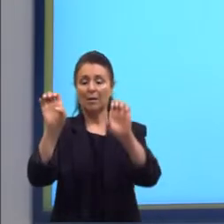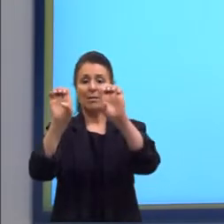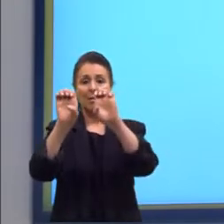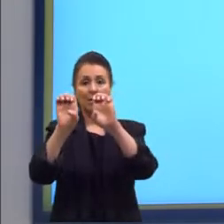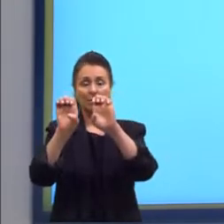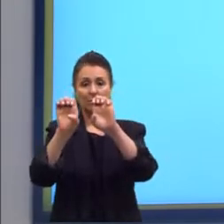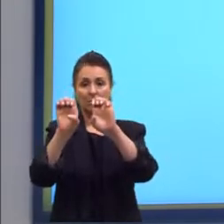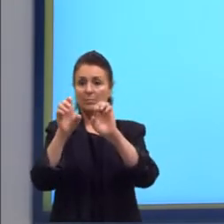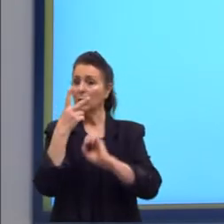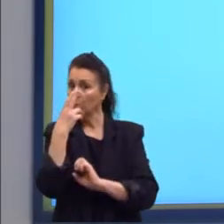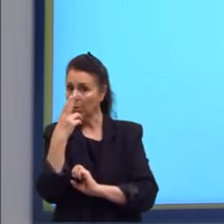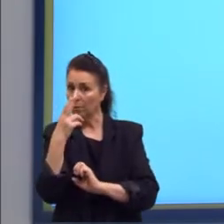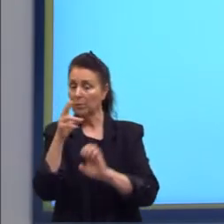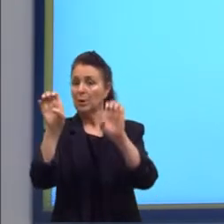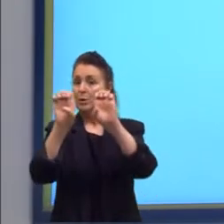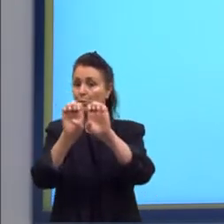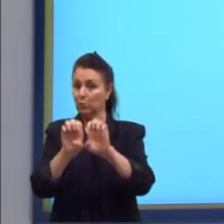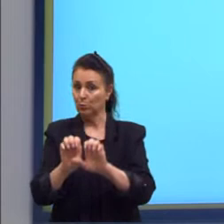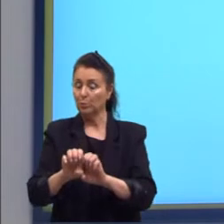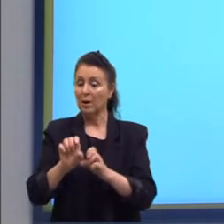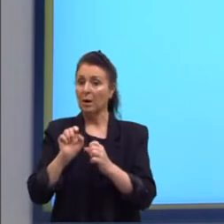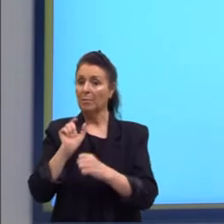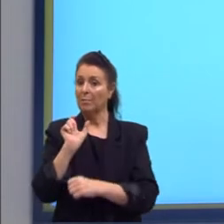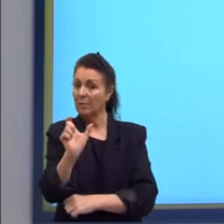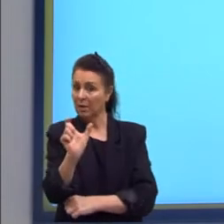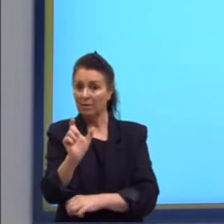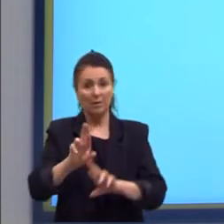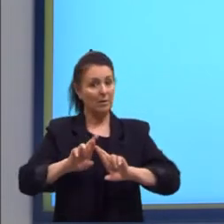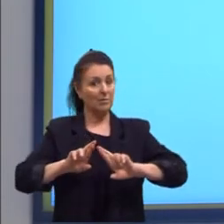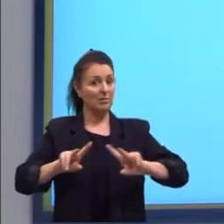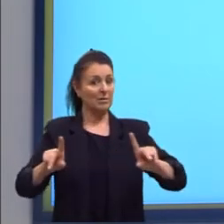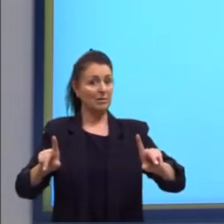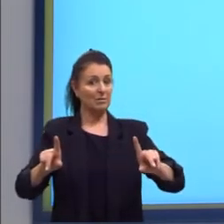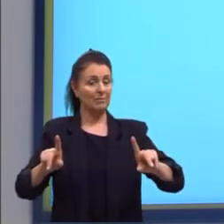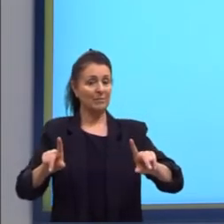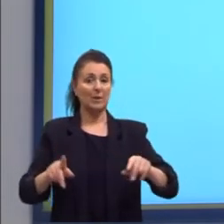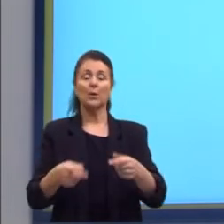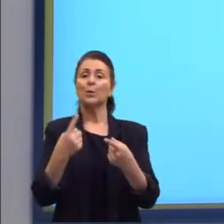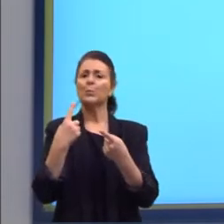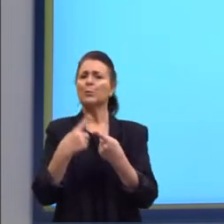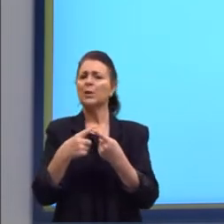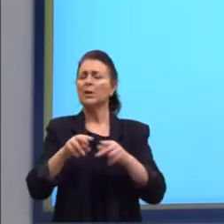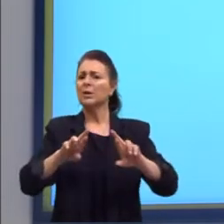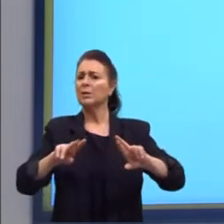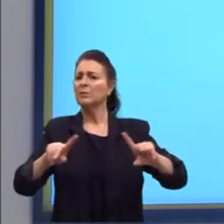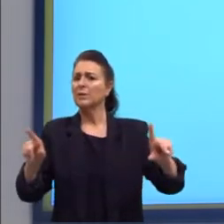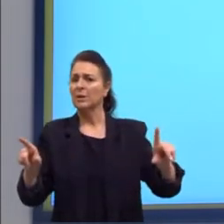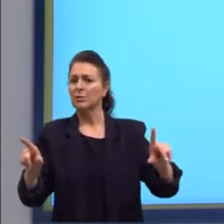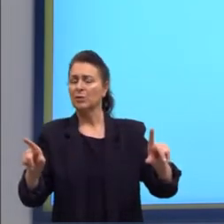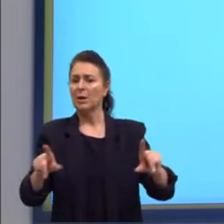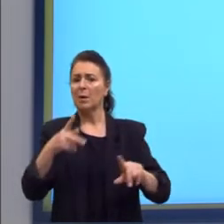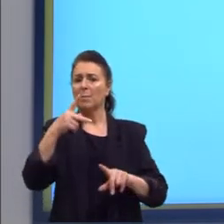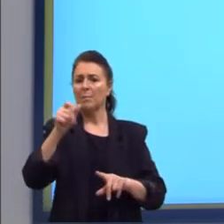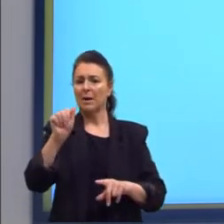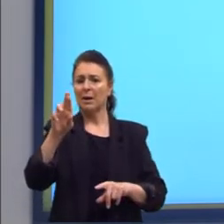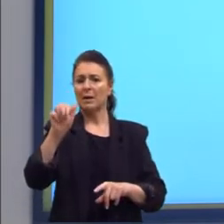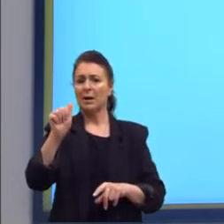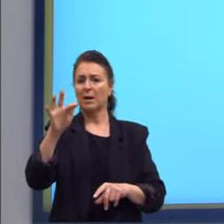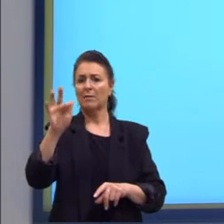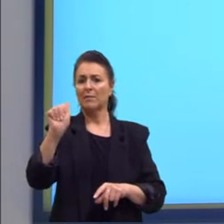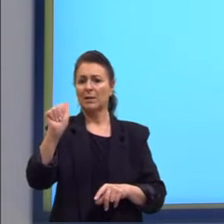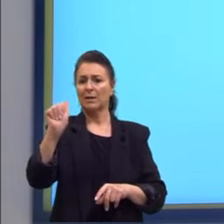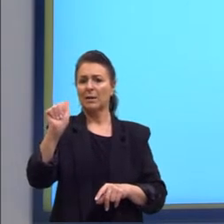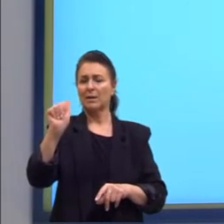palavras podem ser diferentes. A diferença de uma paráfrase para a citação indireta é que na